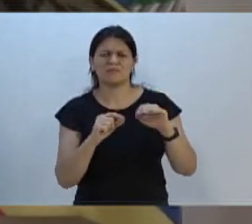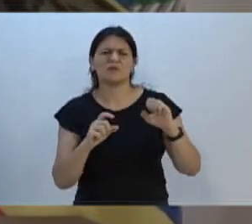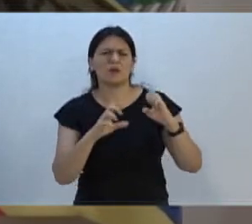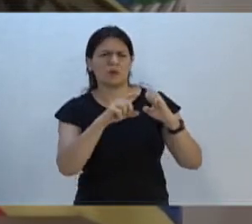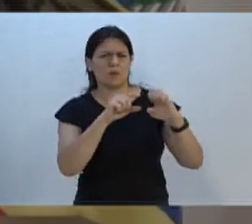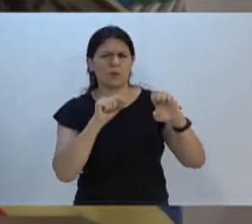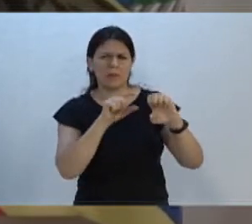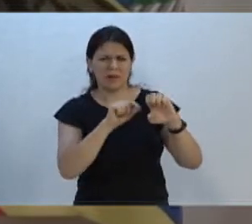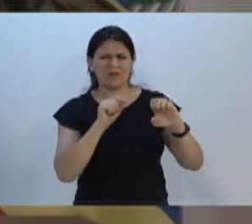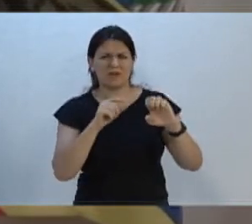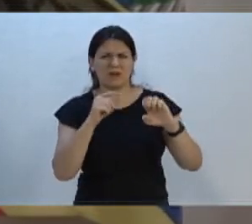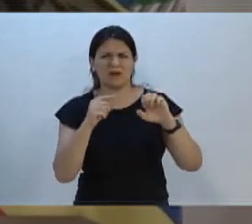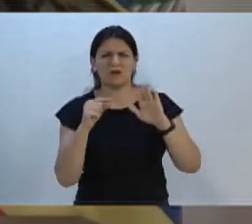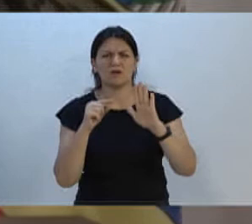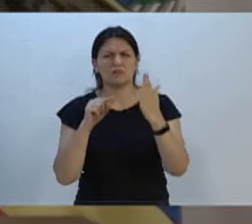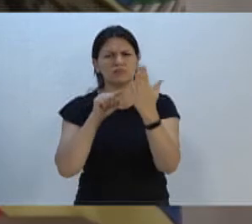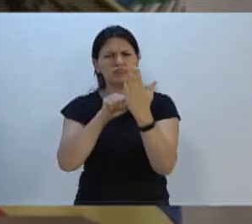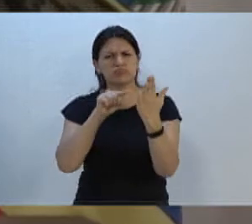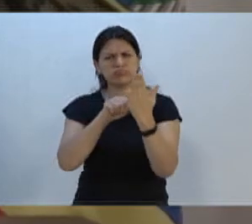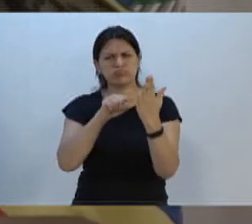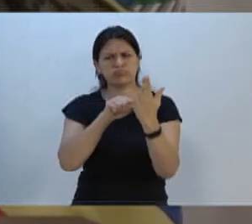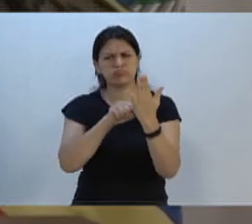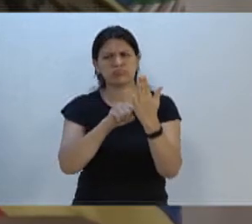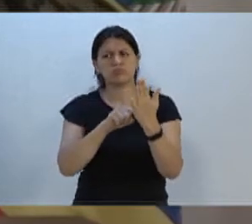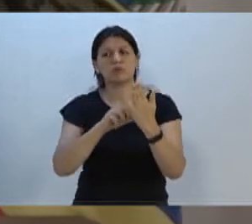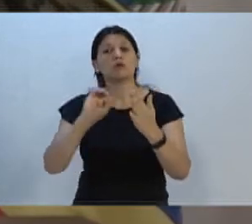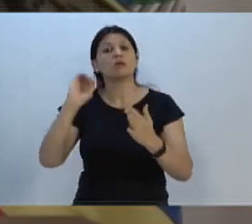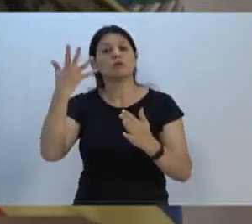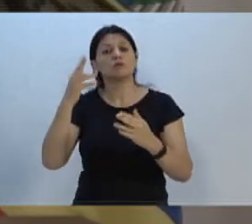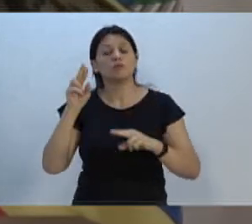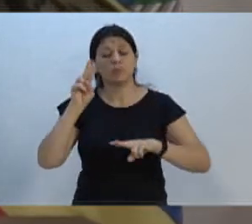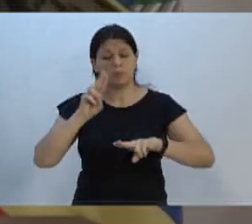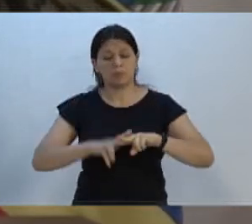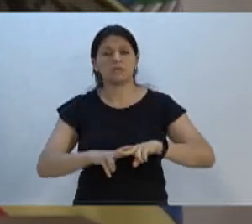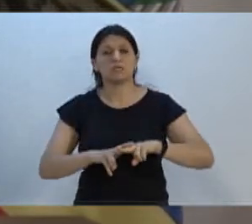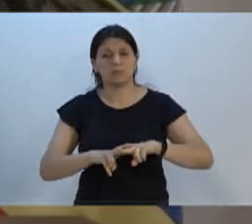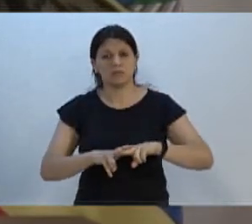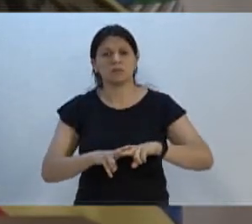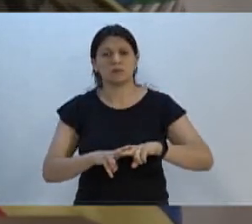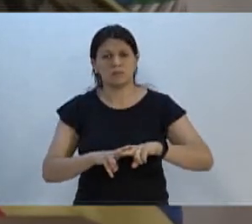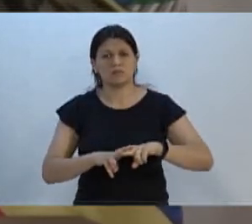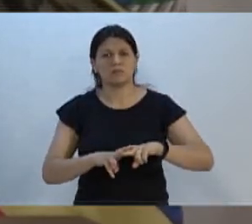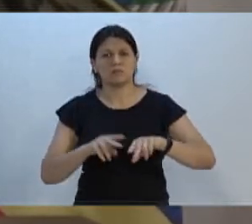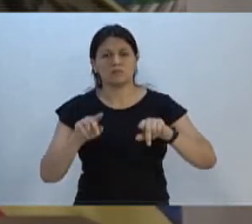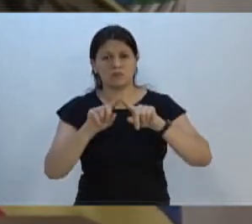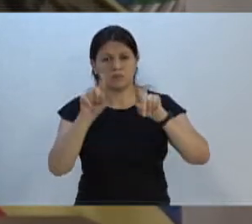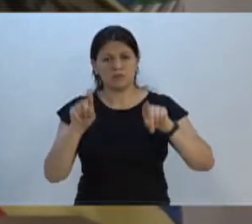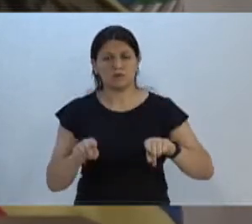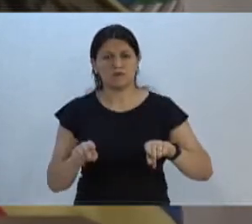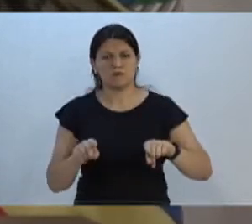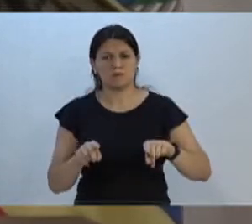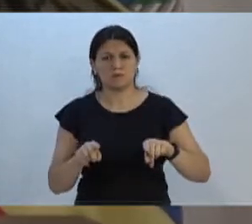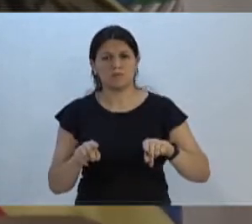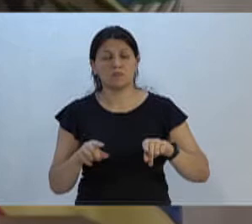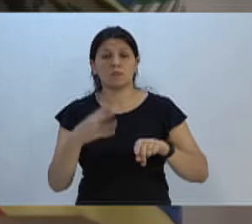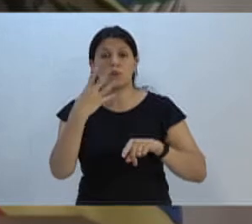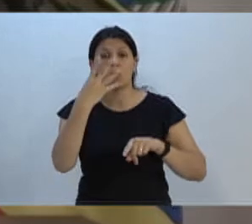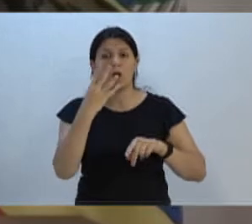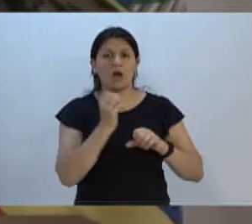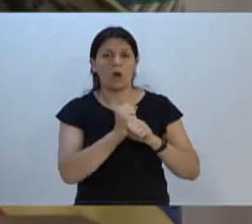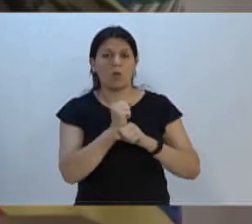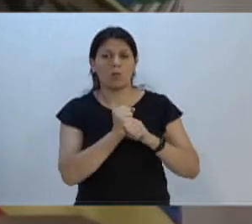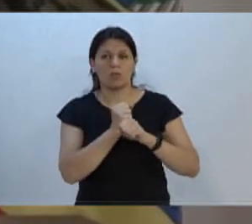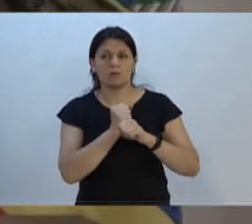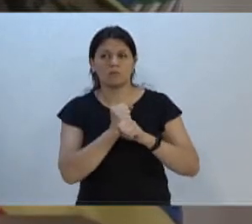aquela denúncia ao qual ocasionou a prisão daquele servidor e condenação por quatro anos, aquele